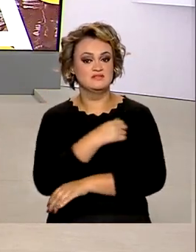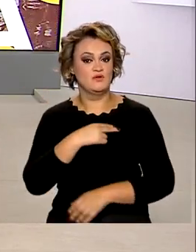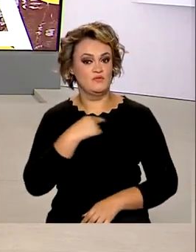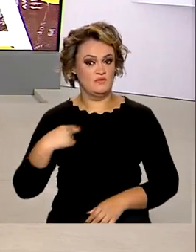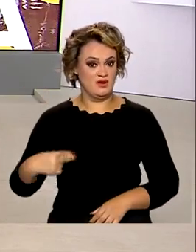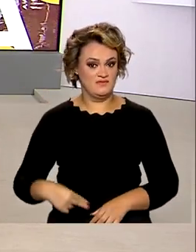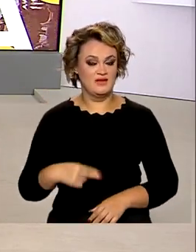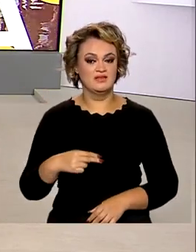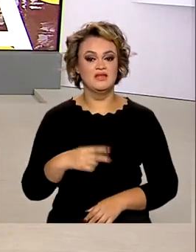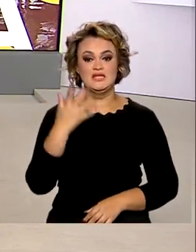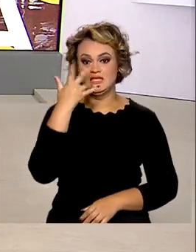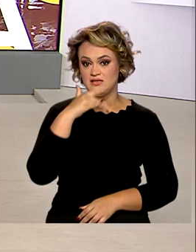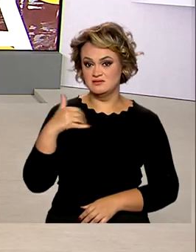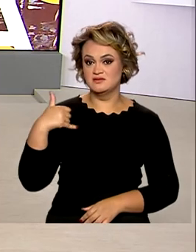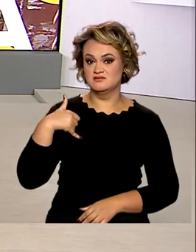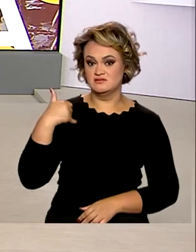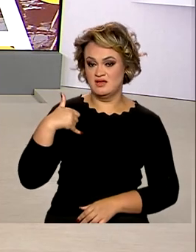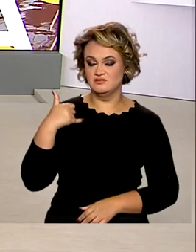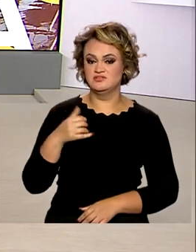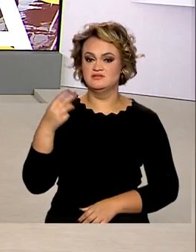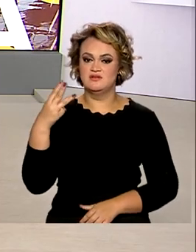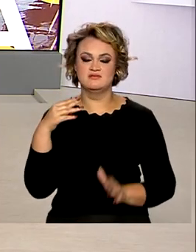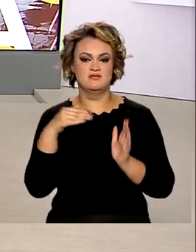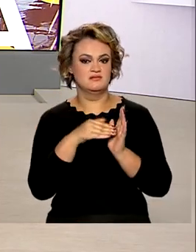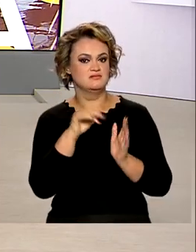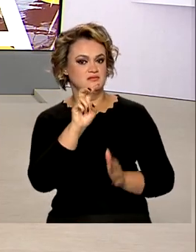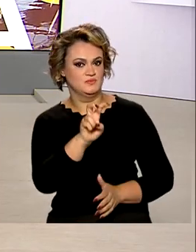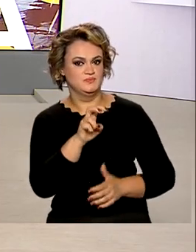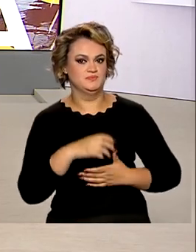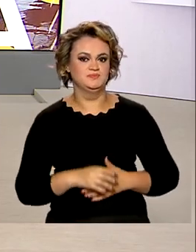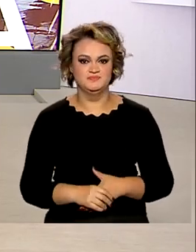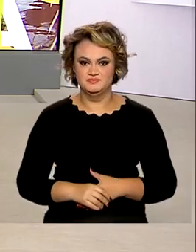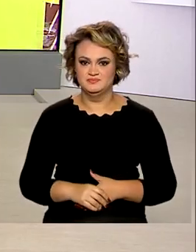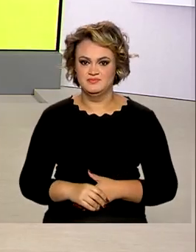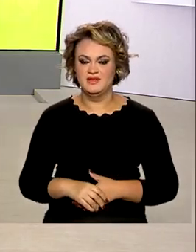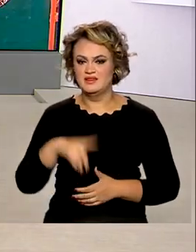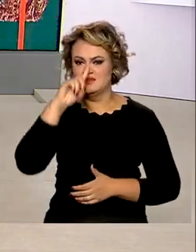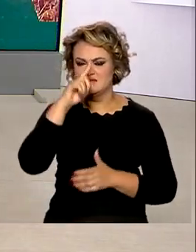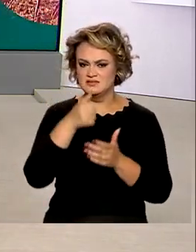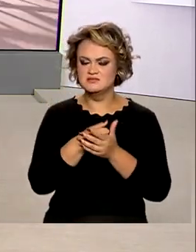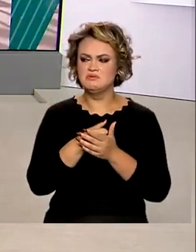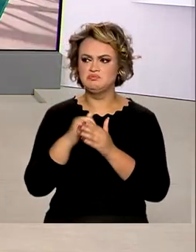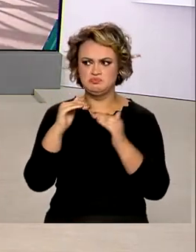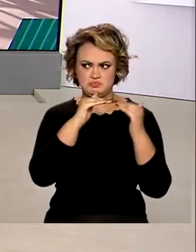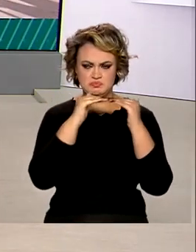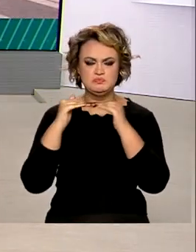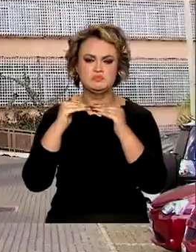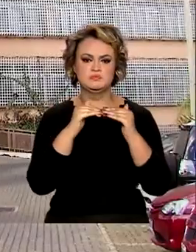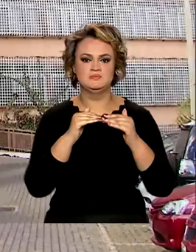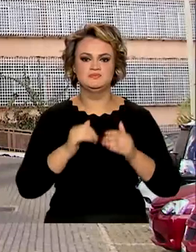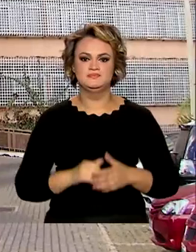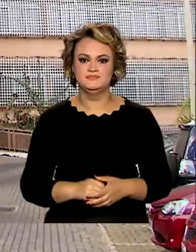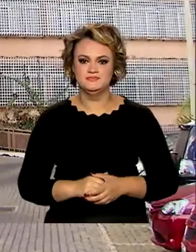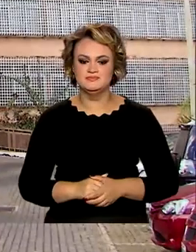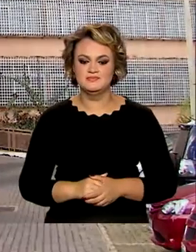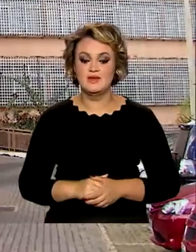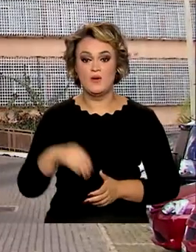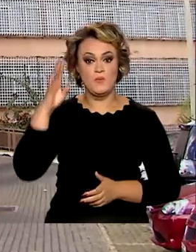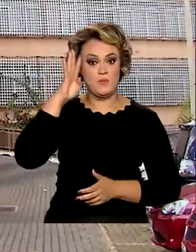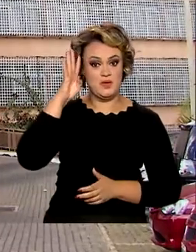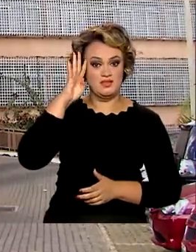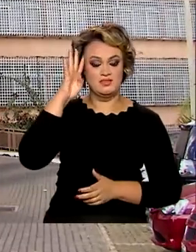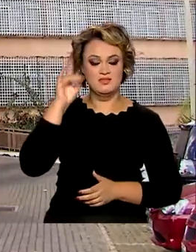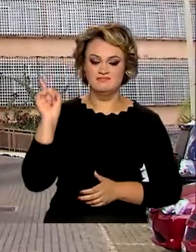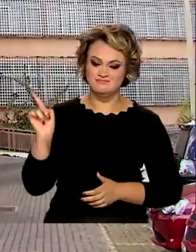vacina Coronavac para crianças entre 3 e 5 anos. A decisão foi unânime. Nessa quarta